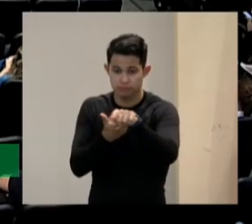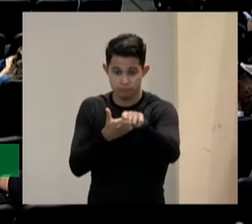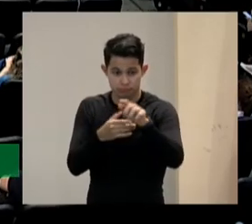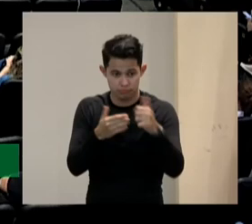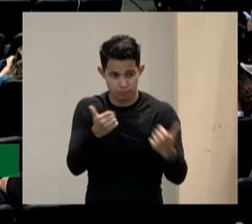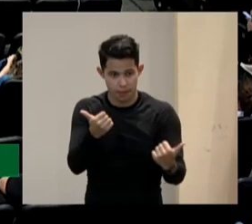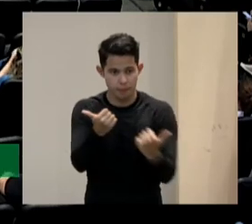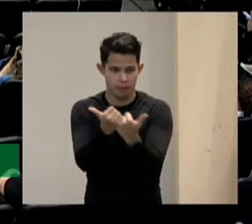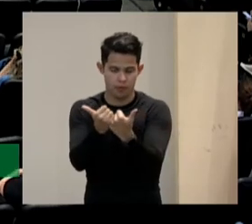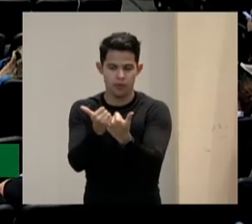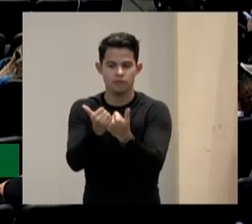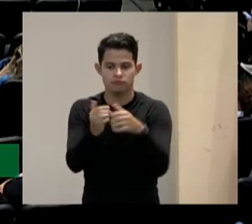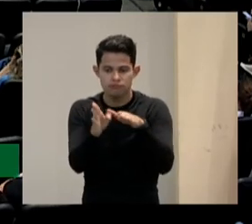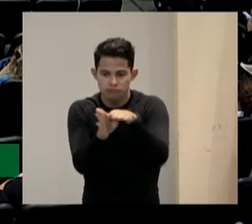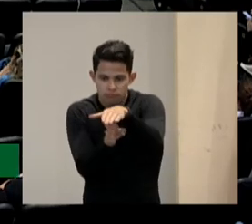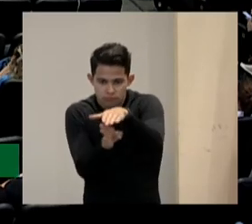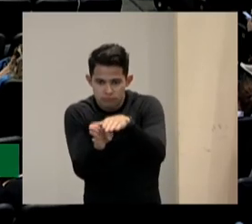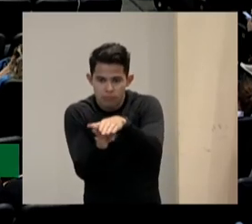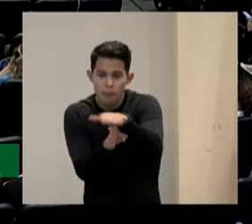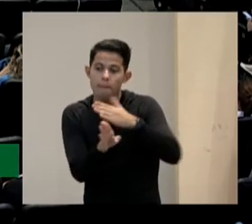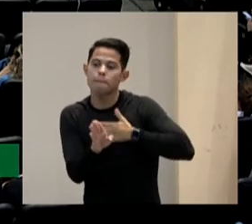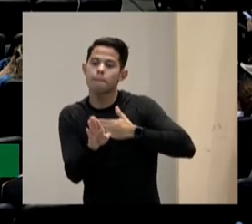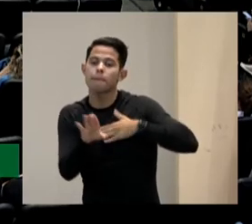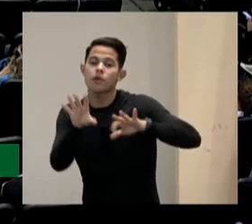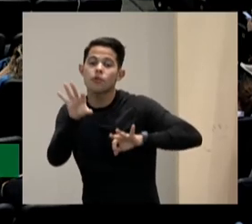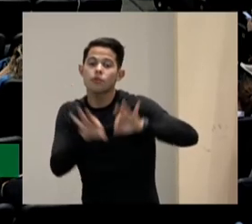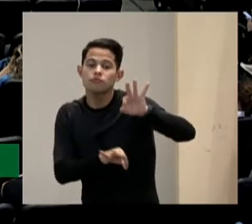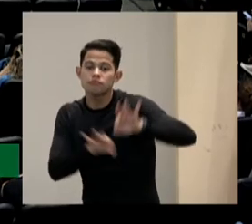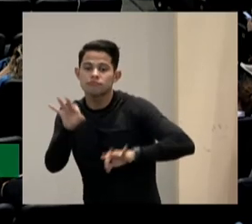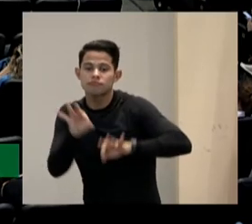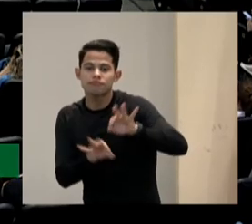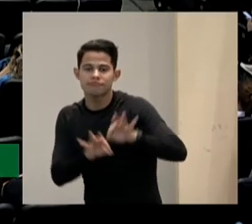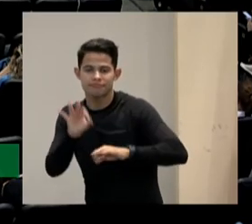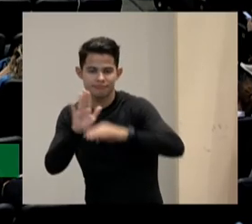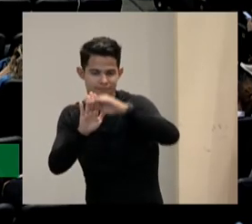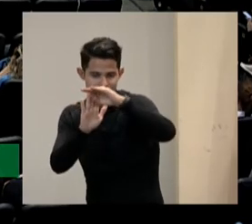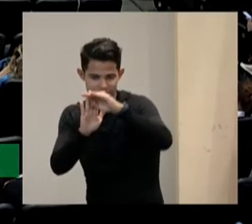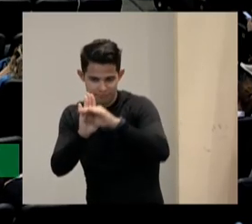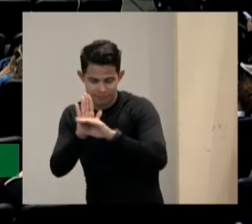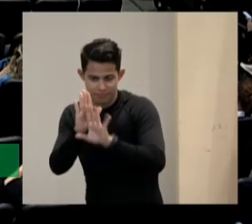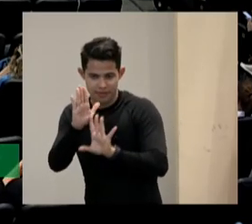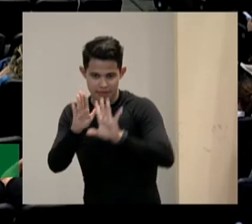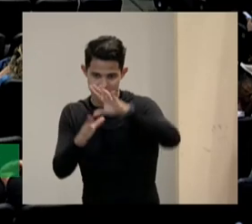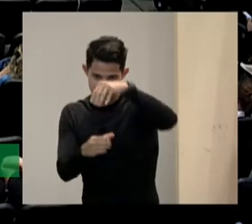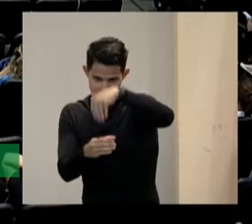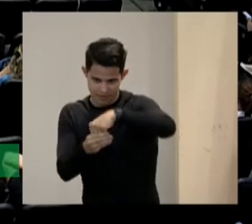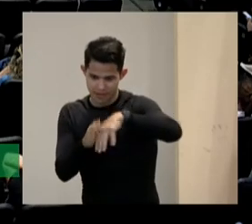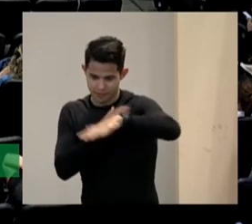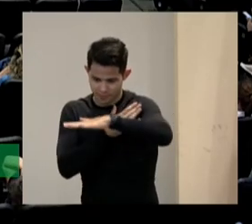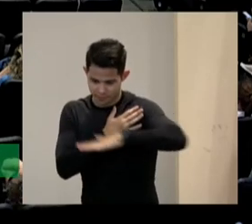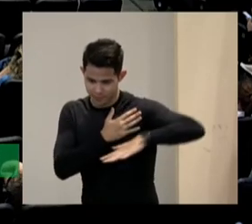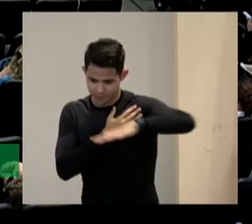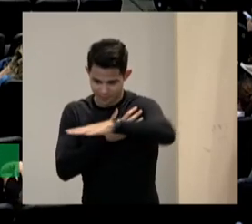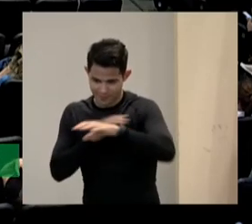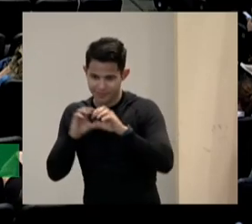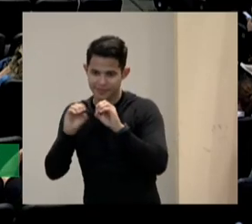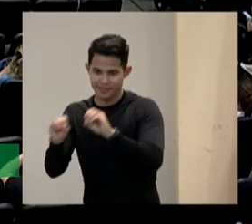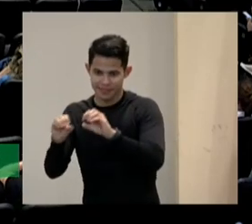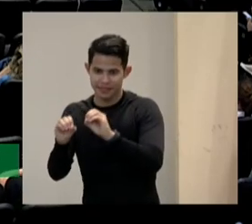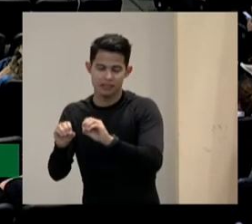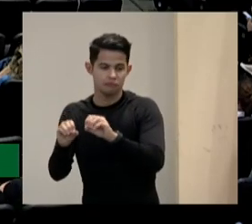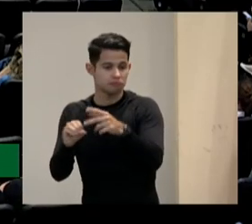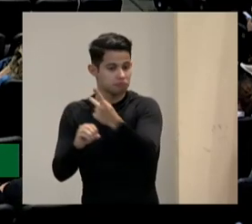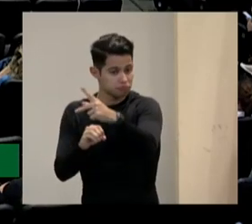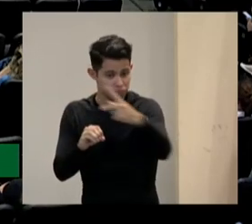orientar o nosso planejamento dentro de esta organização do planejamento das nossas